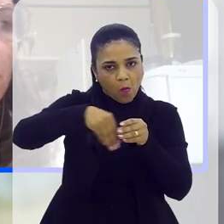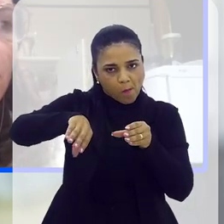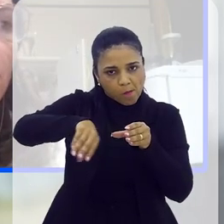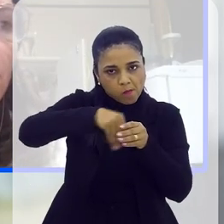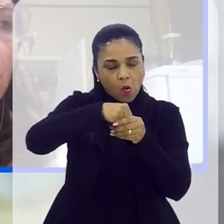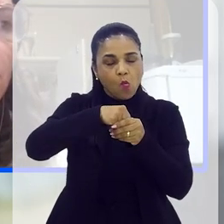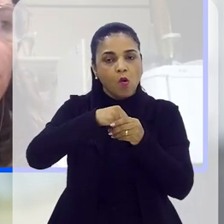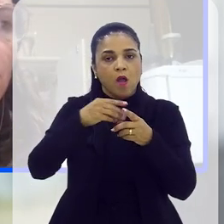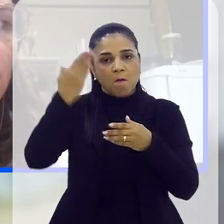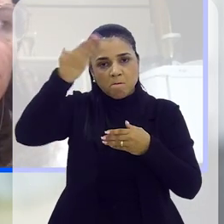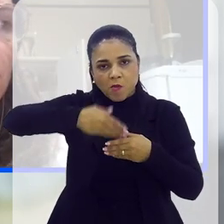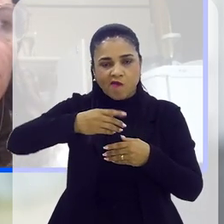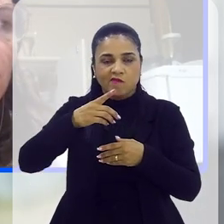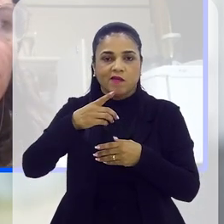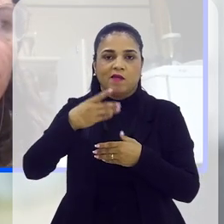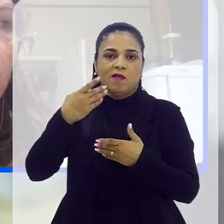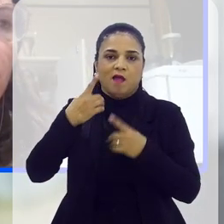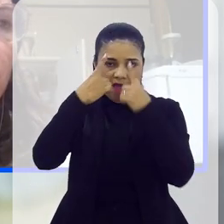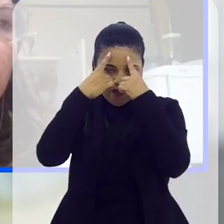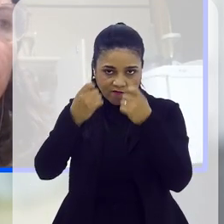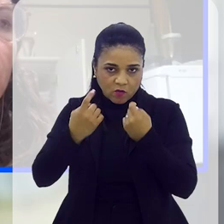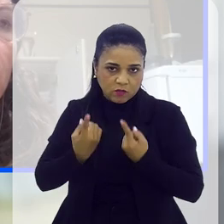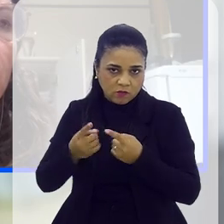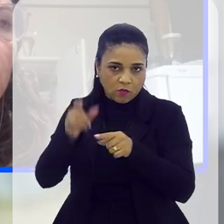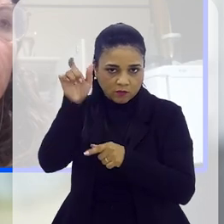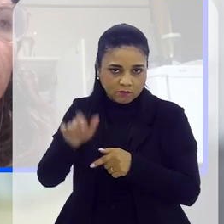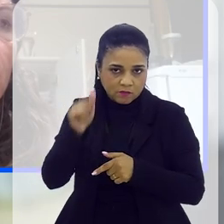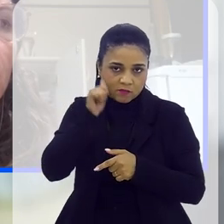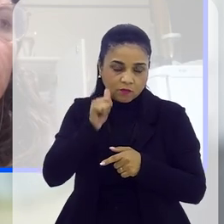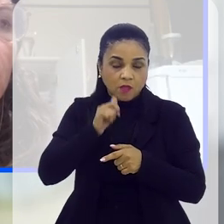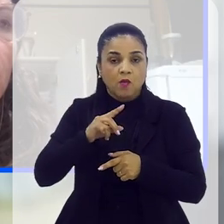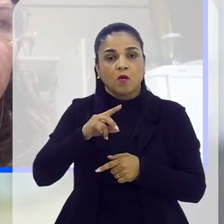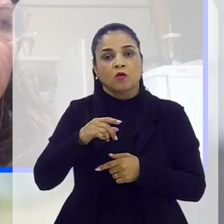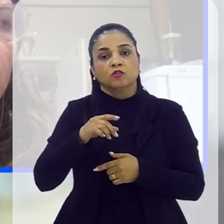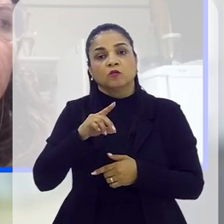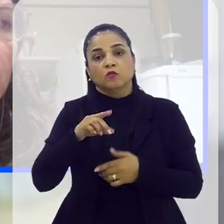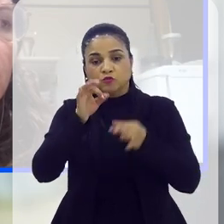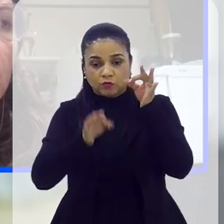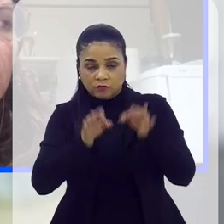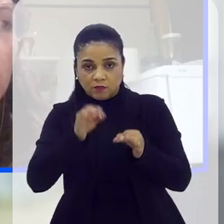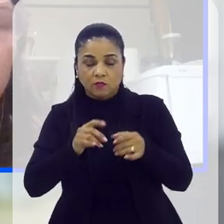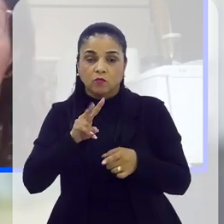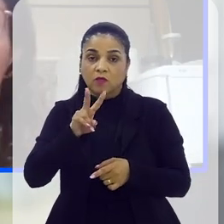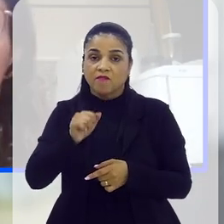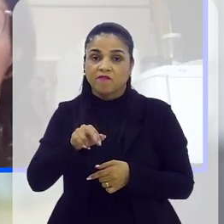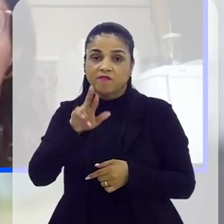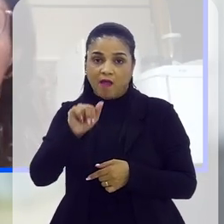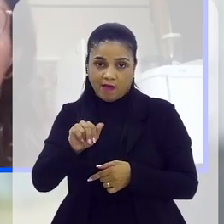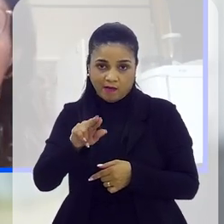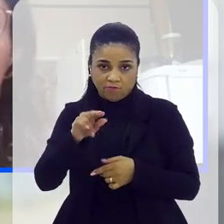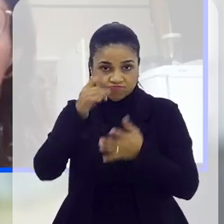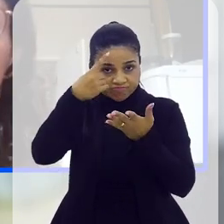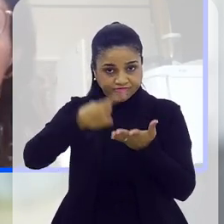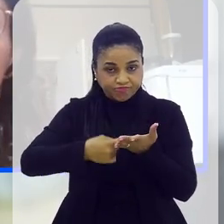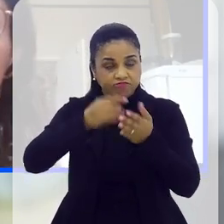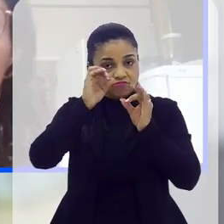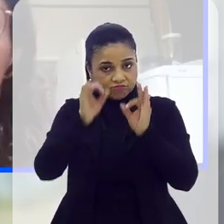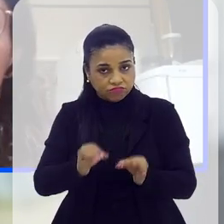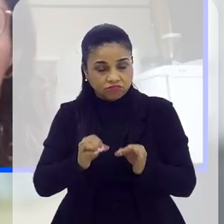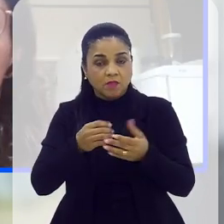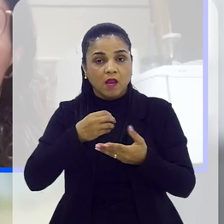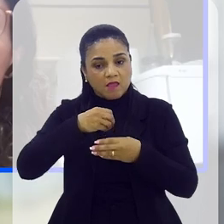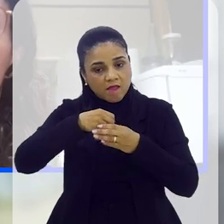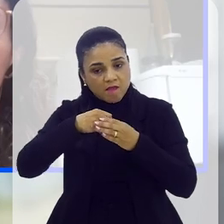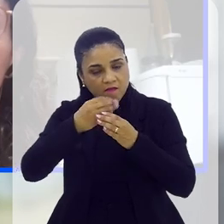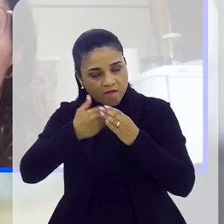que possam provar aquela agressão diretamente ao juizado ou vara criminal competente. No menor tempo do que o tempo, realmente convencional,